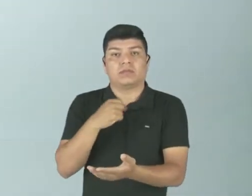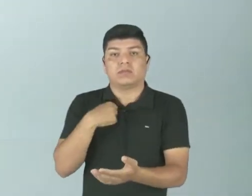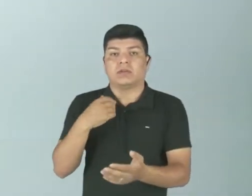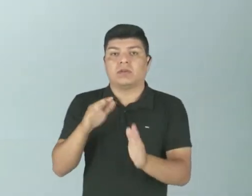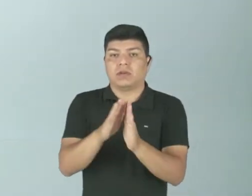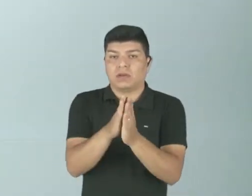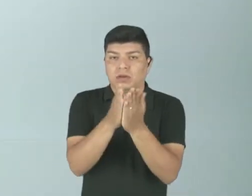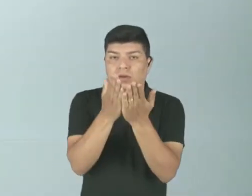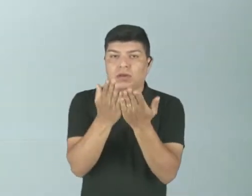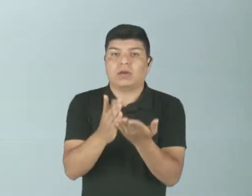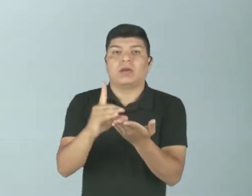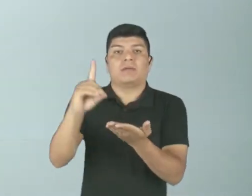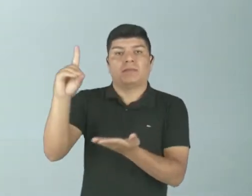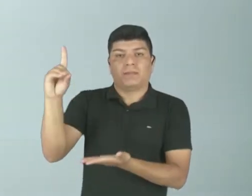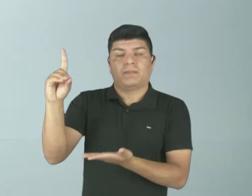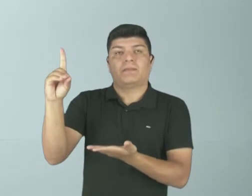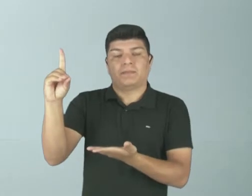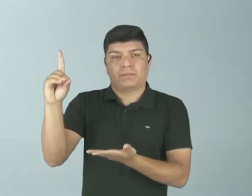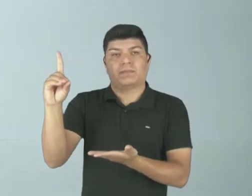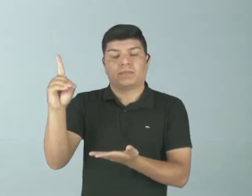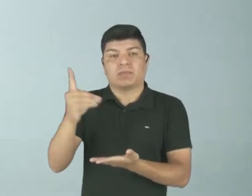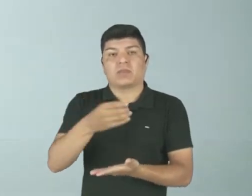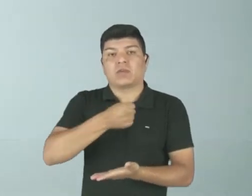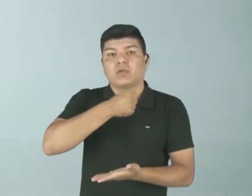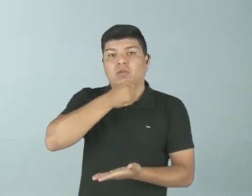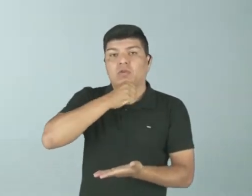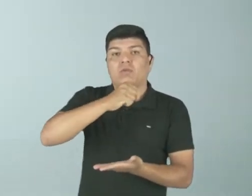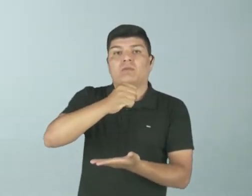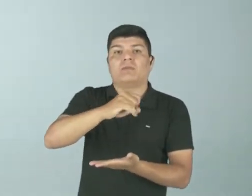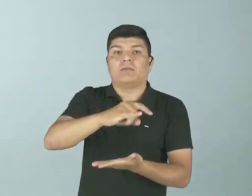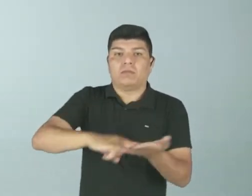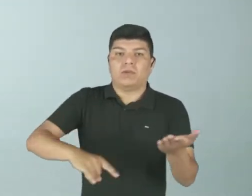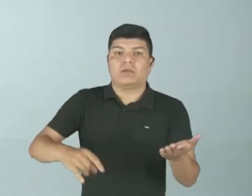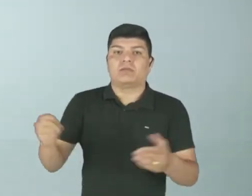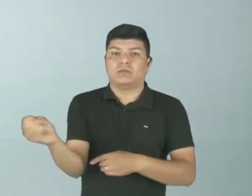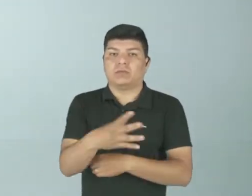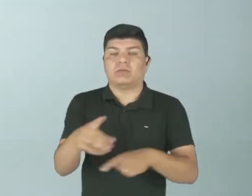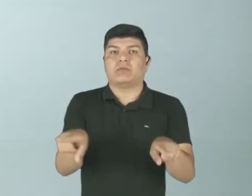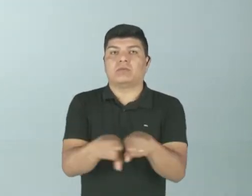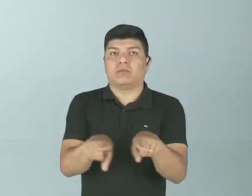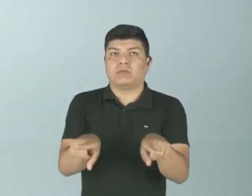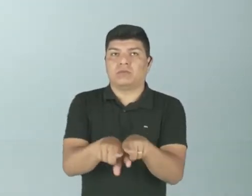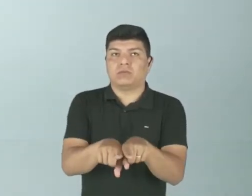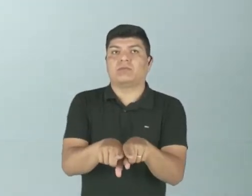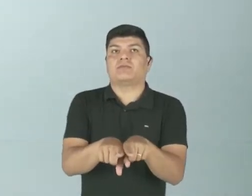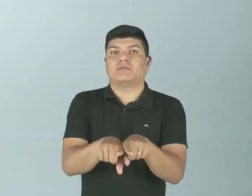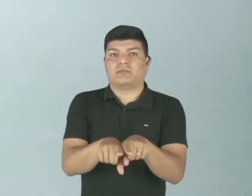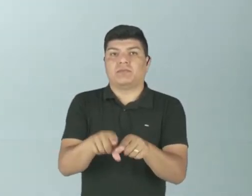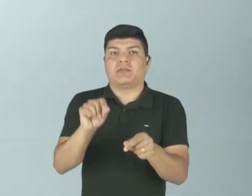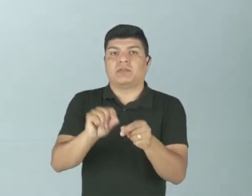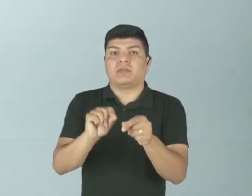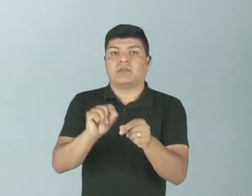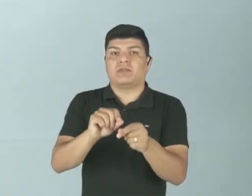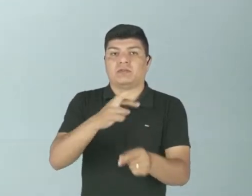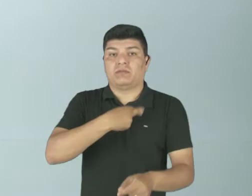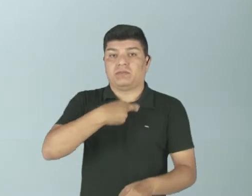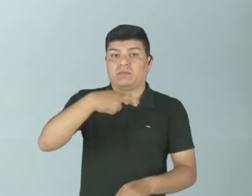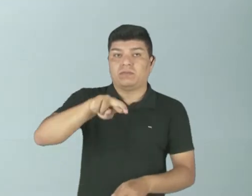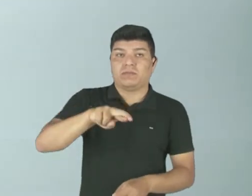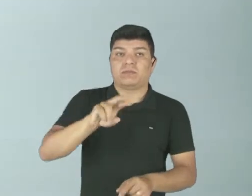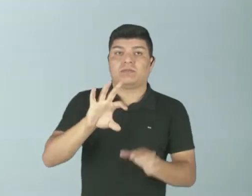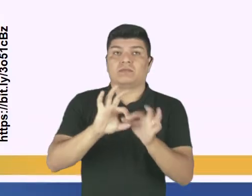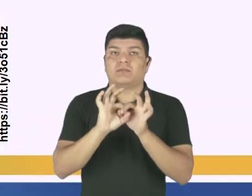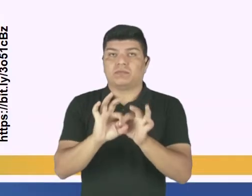bíblica, que é o Antigo e o Novo Testamento. E a tradição é a forma de se fazer religião. E ela está